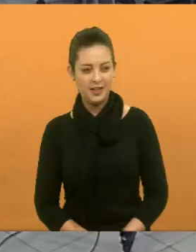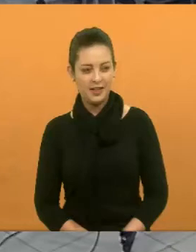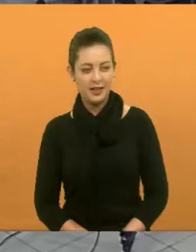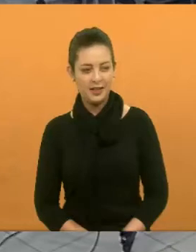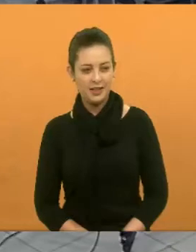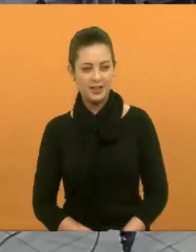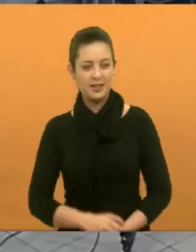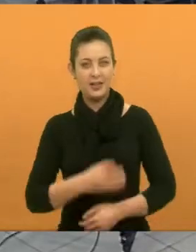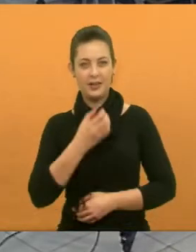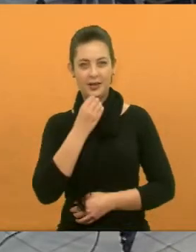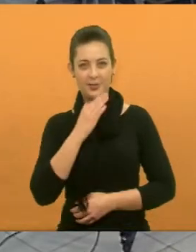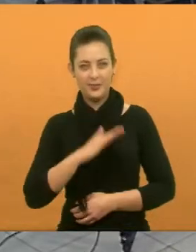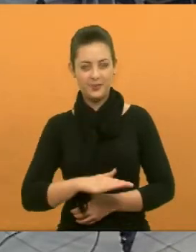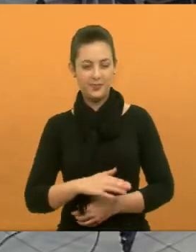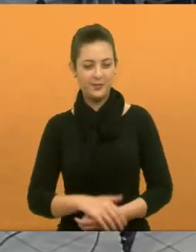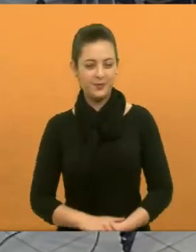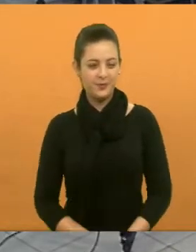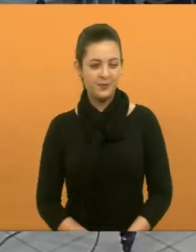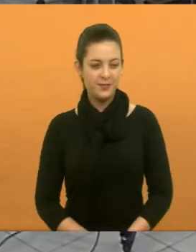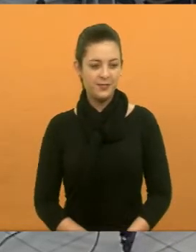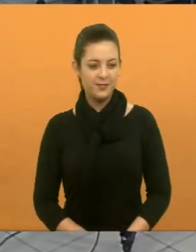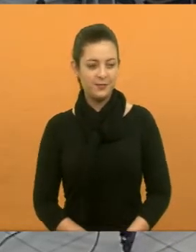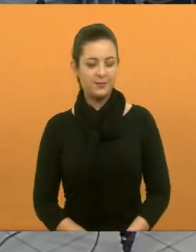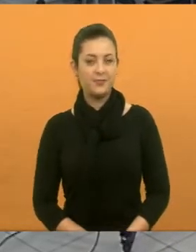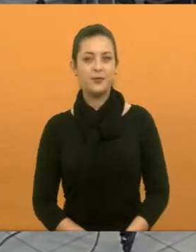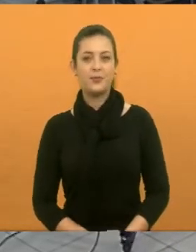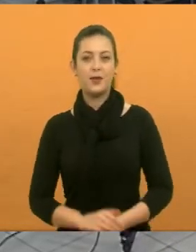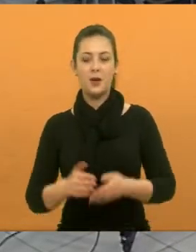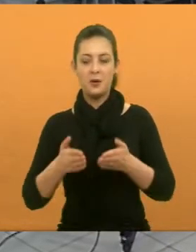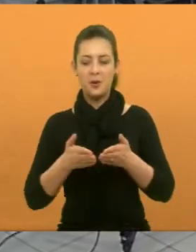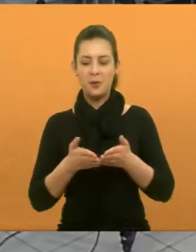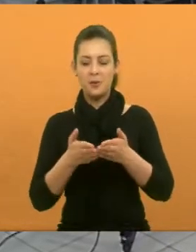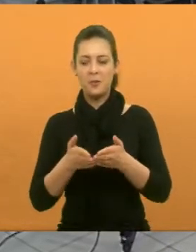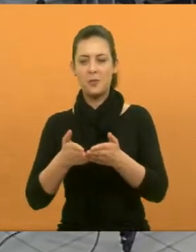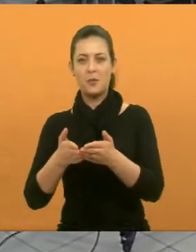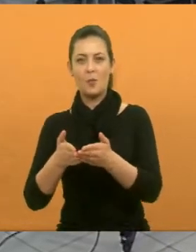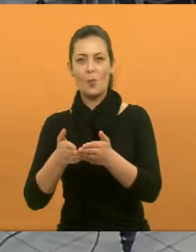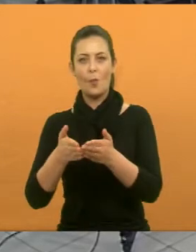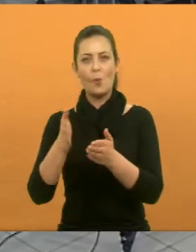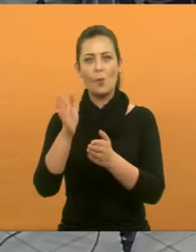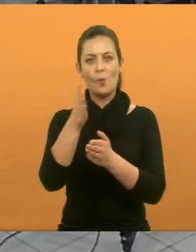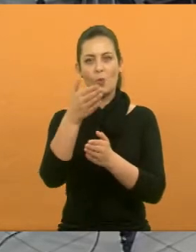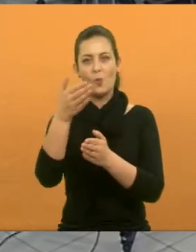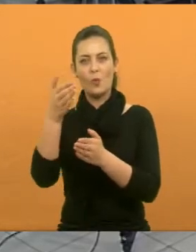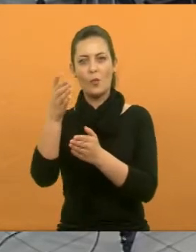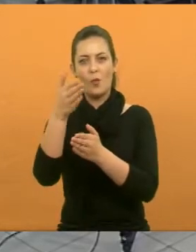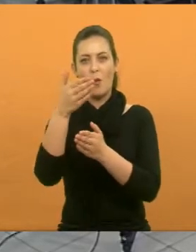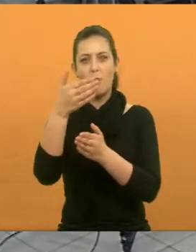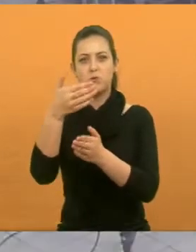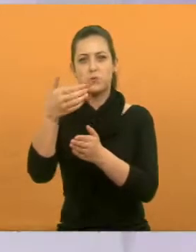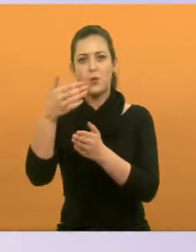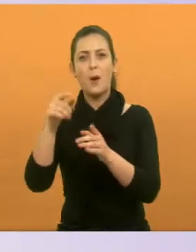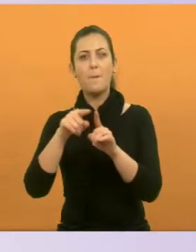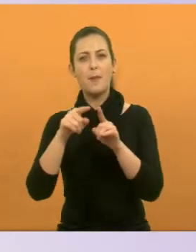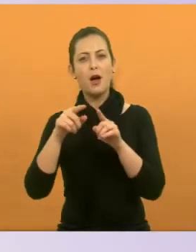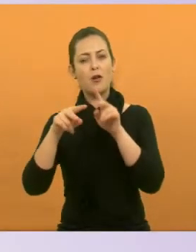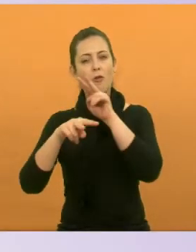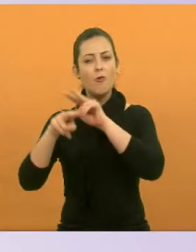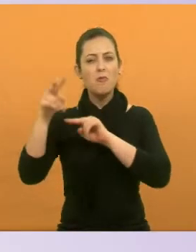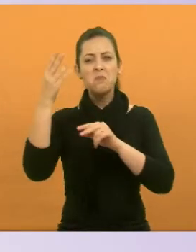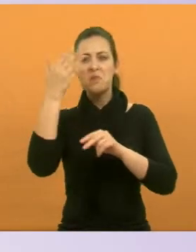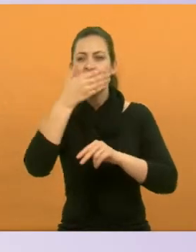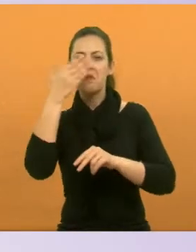Boa tarde. O que faz andar o barco não é a vela enfunada, mas o vento que não se vê.